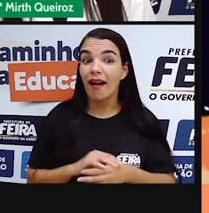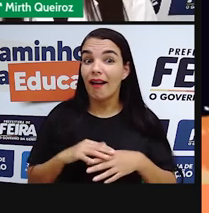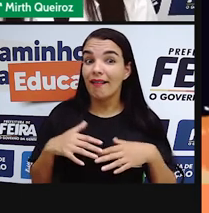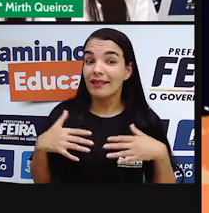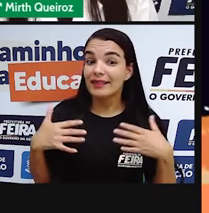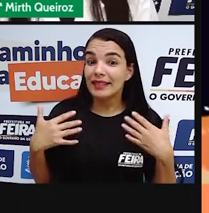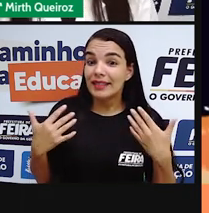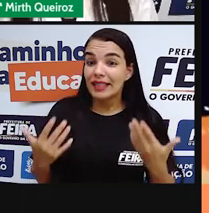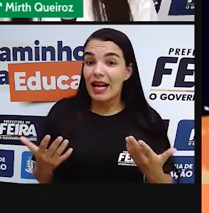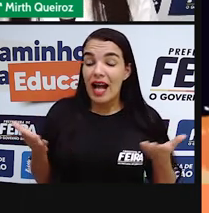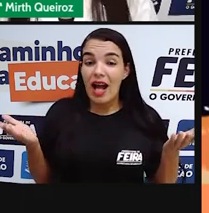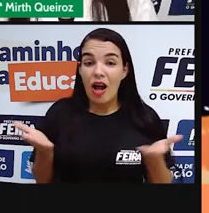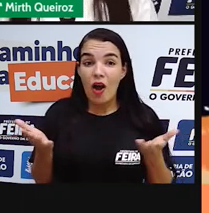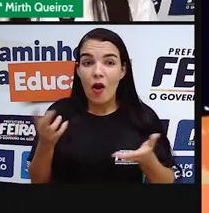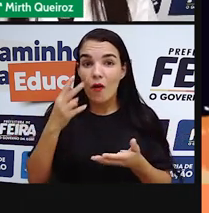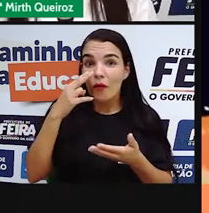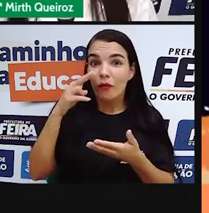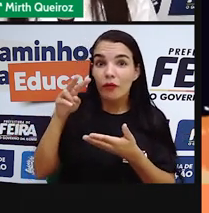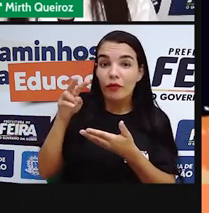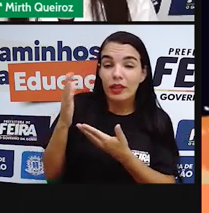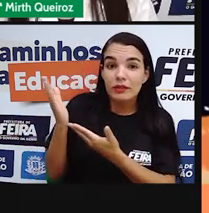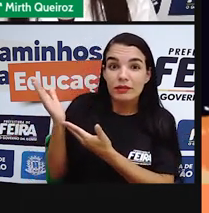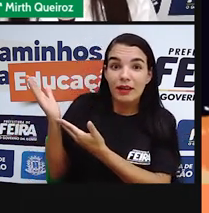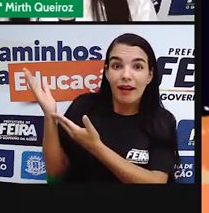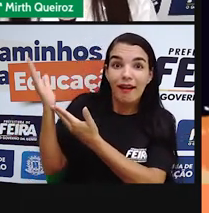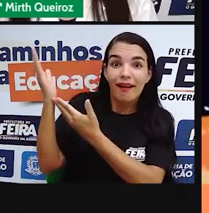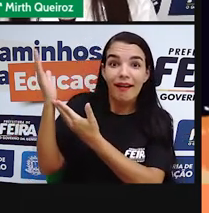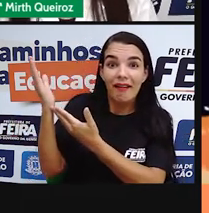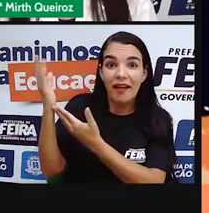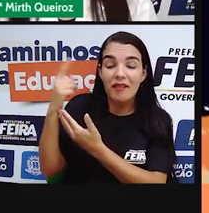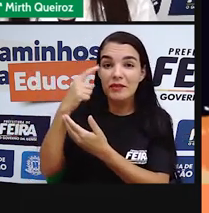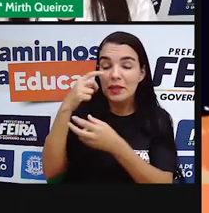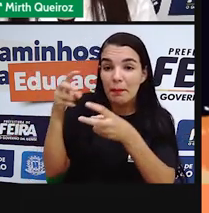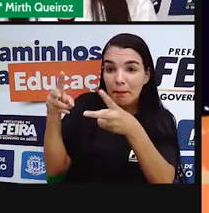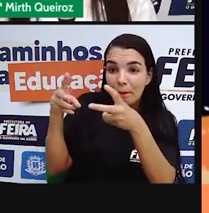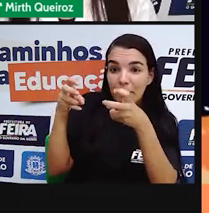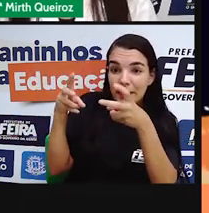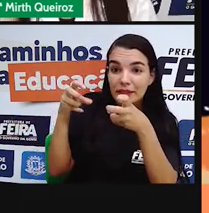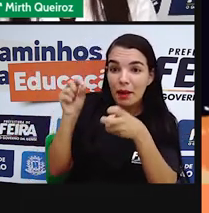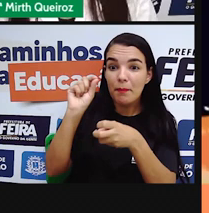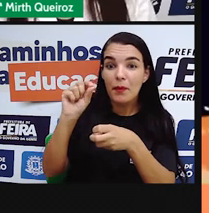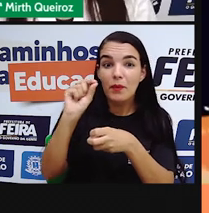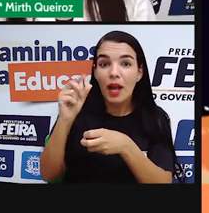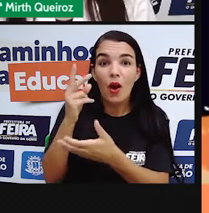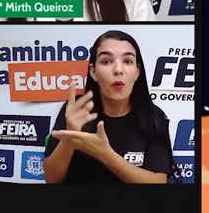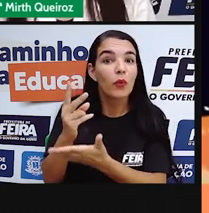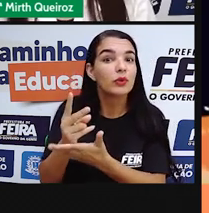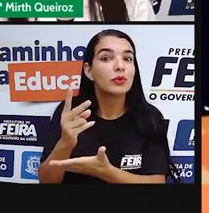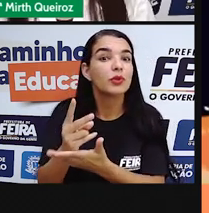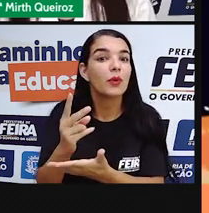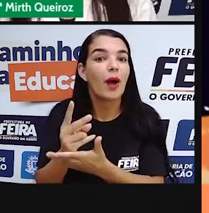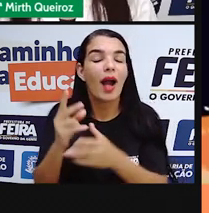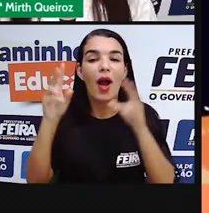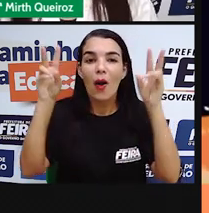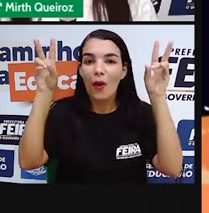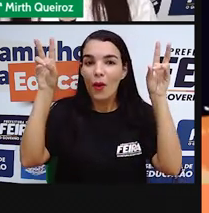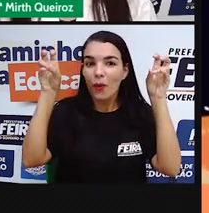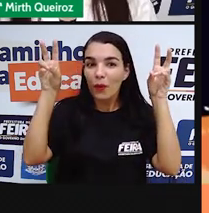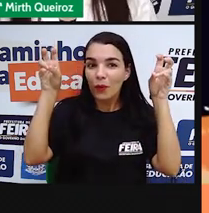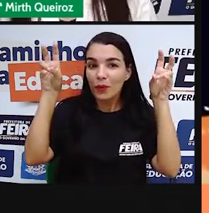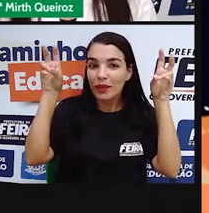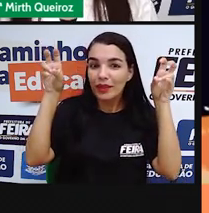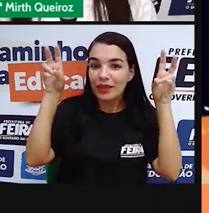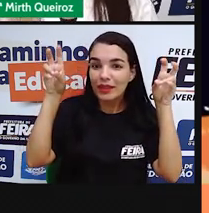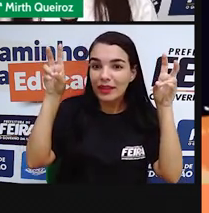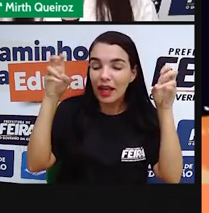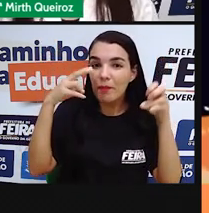até pela imagem aqui já dá para vocês perceberem que nós vamos dar continuidade ao assunto